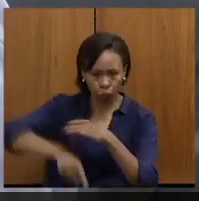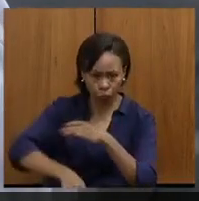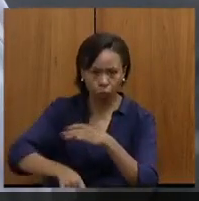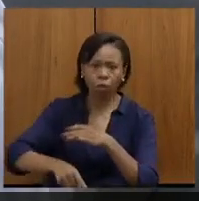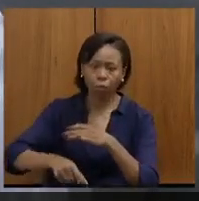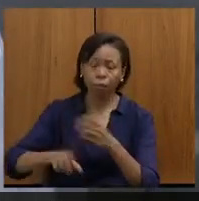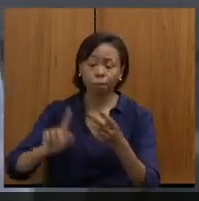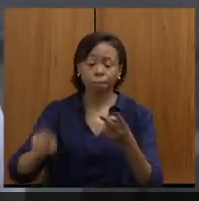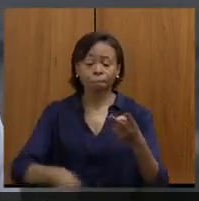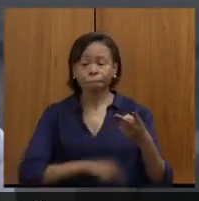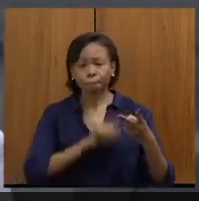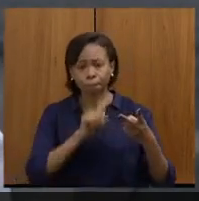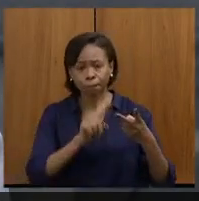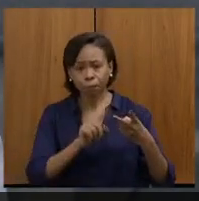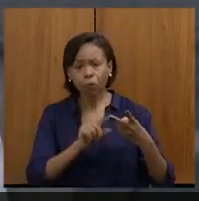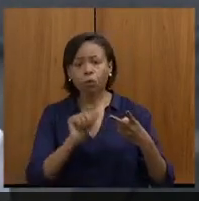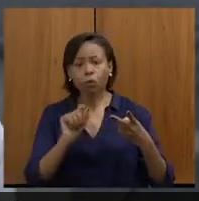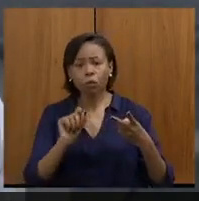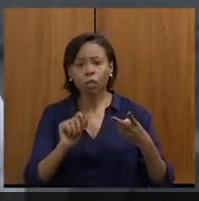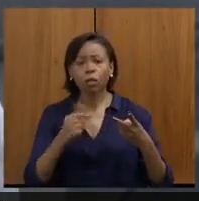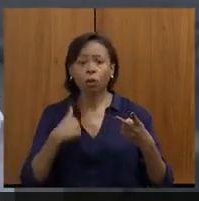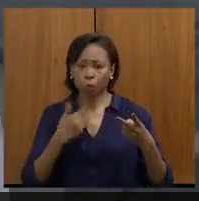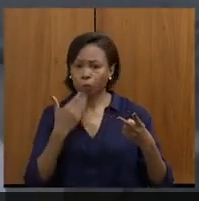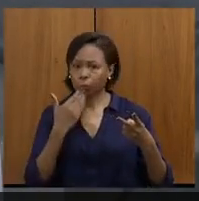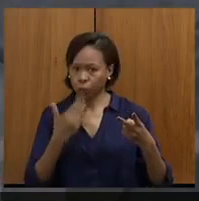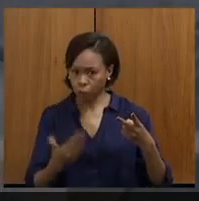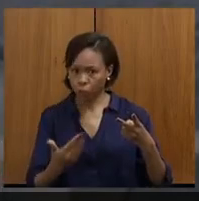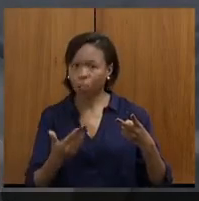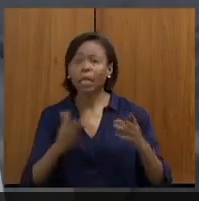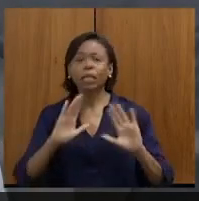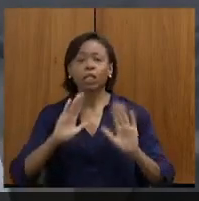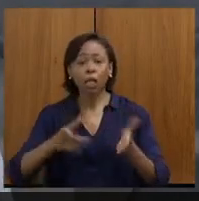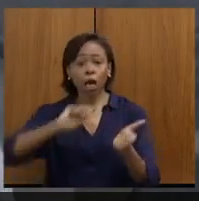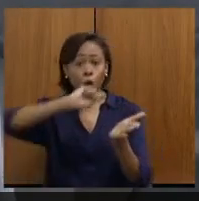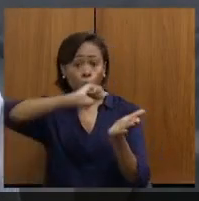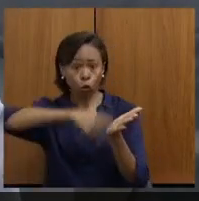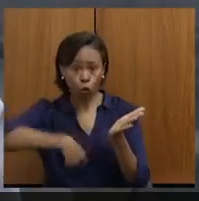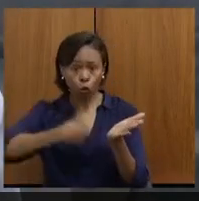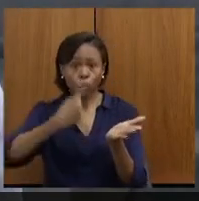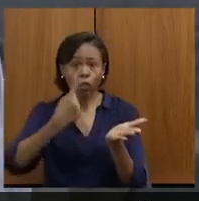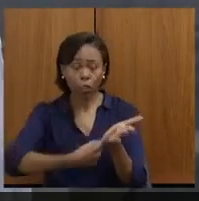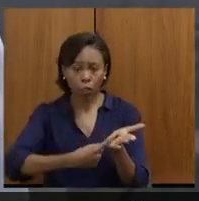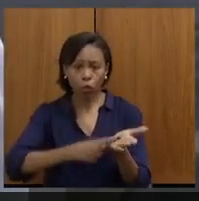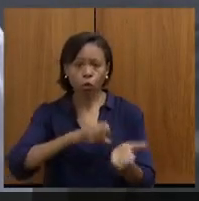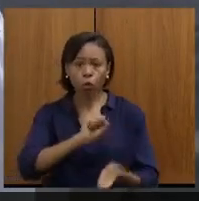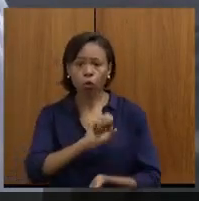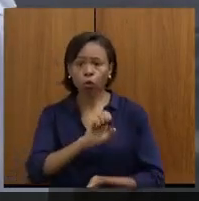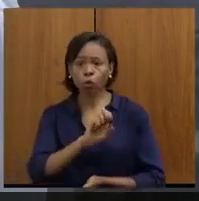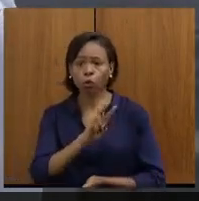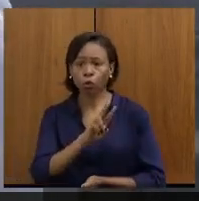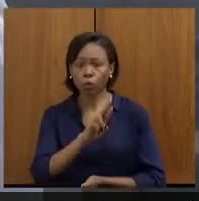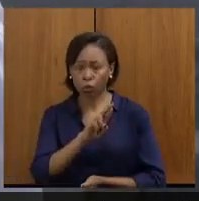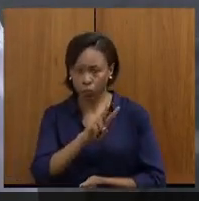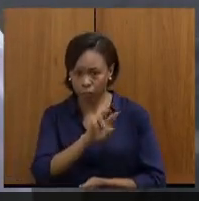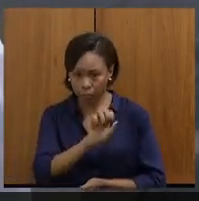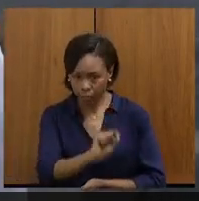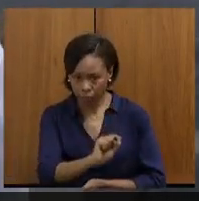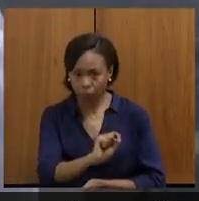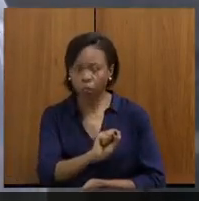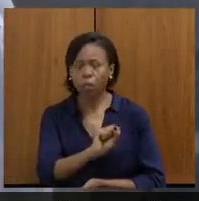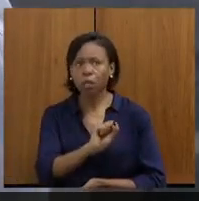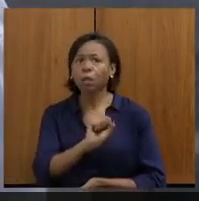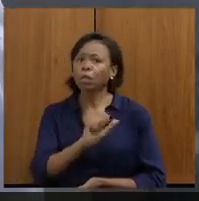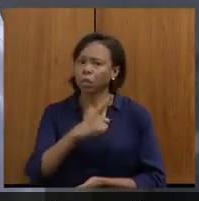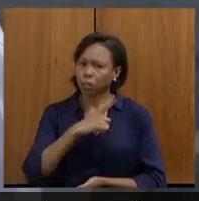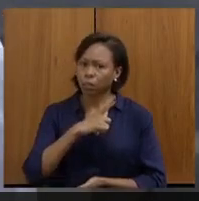O segundo ponto que eu pedi, nós temos os contratos de conserva, que são os contratos de manutenção. Isso até é um